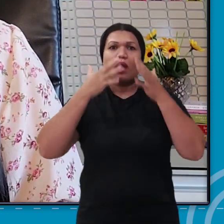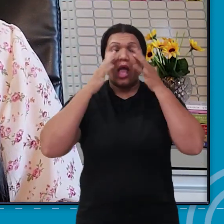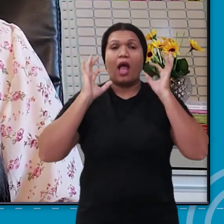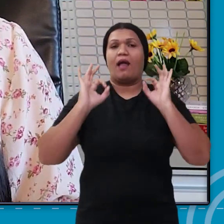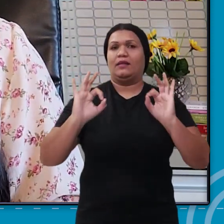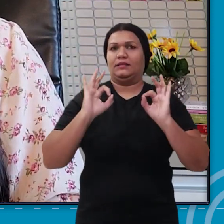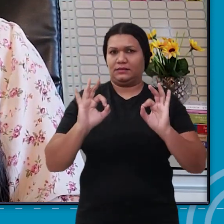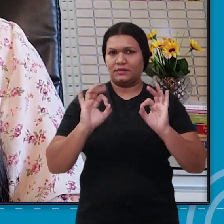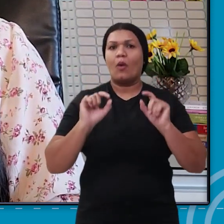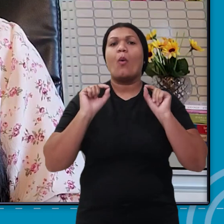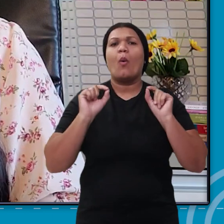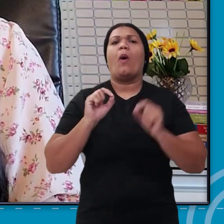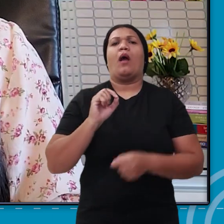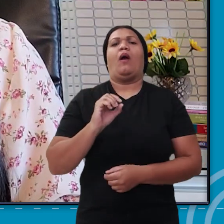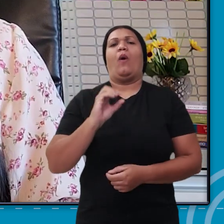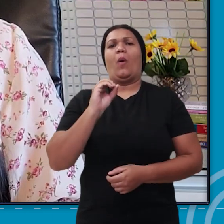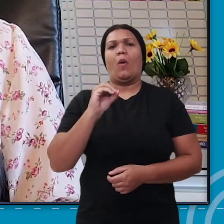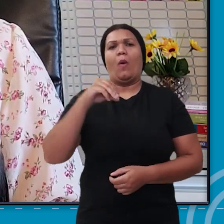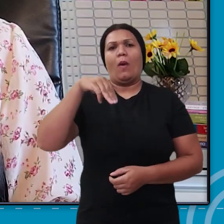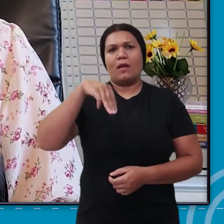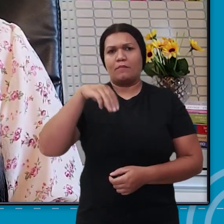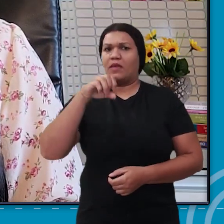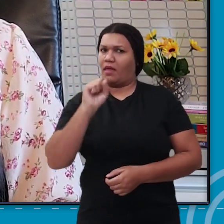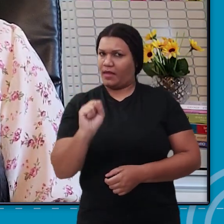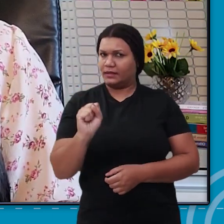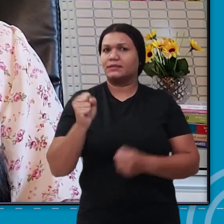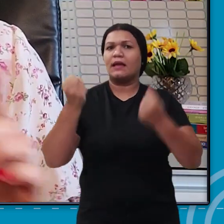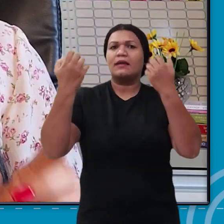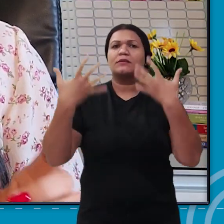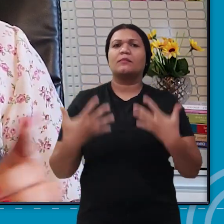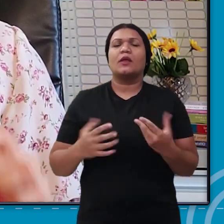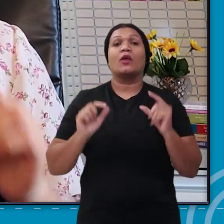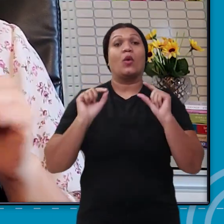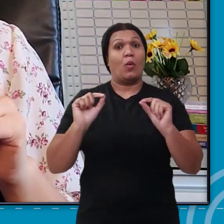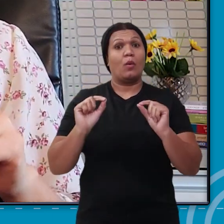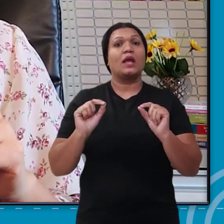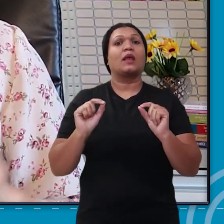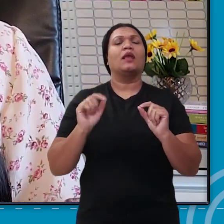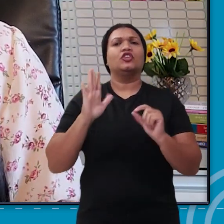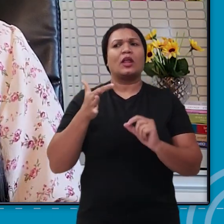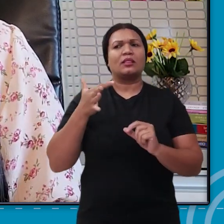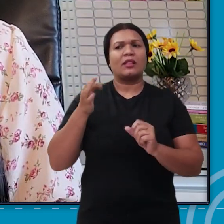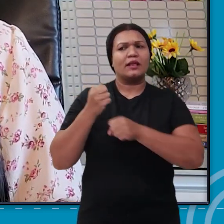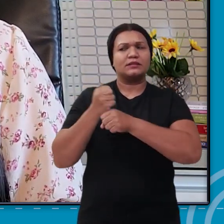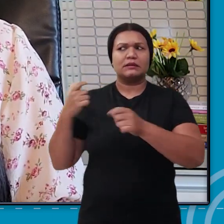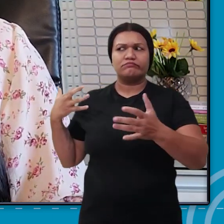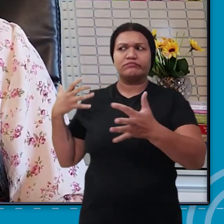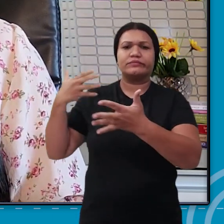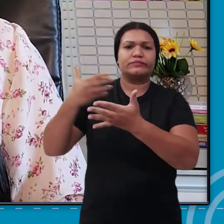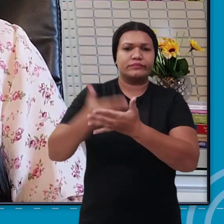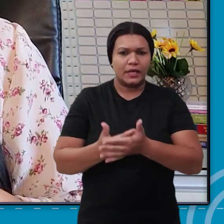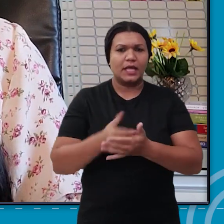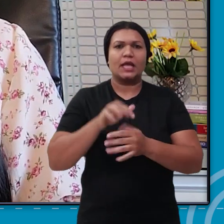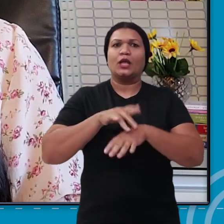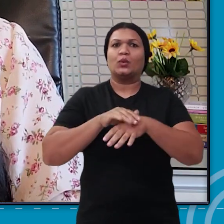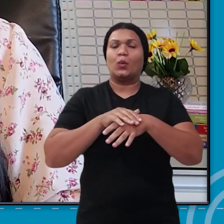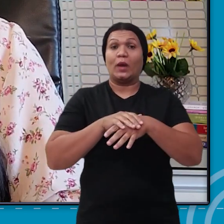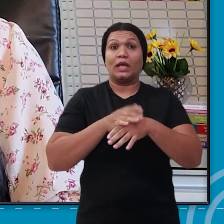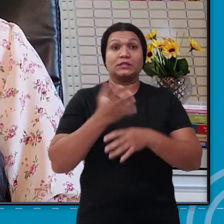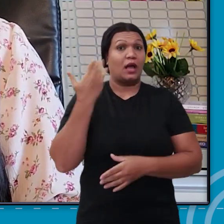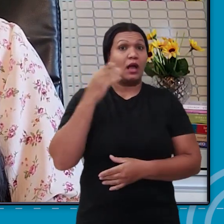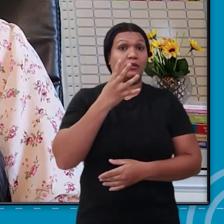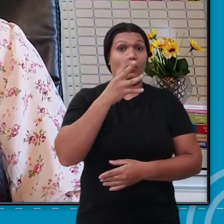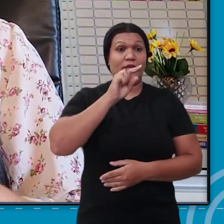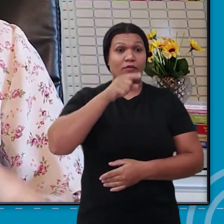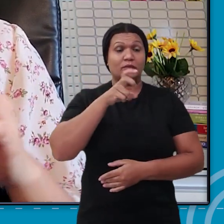atenção. De acordo com a Organização Mundial da Saúde, OMS, nessa última década, essa doença aumentou de